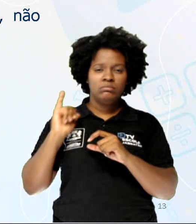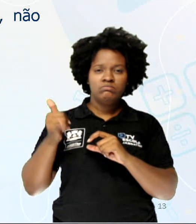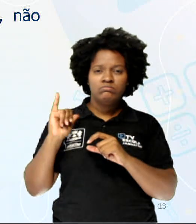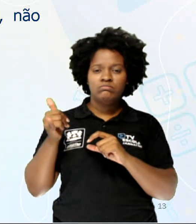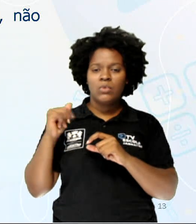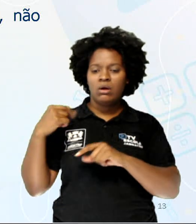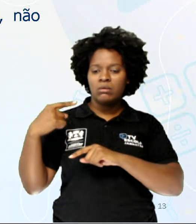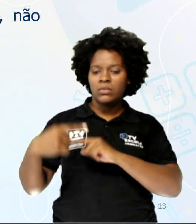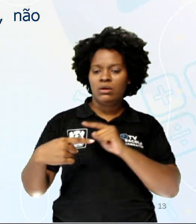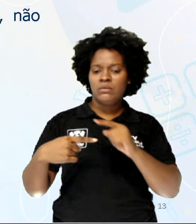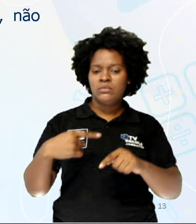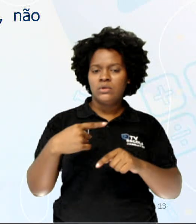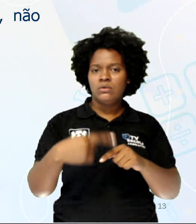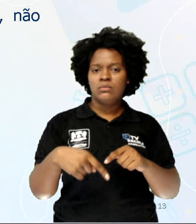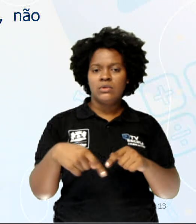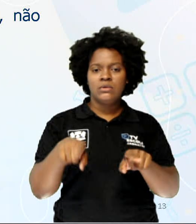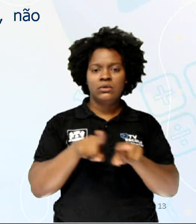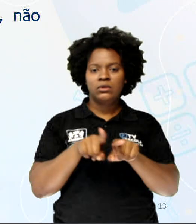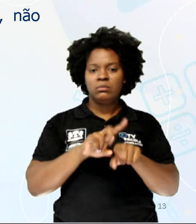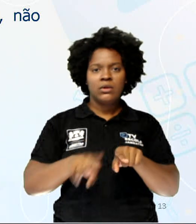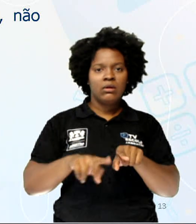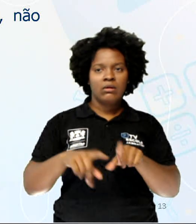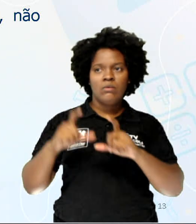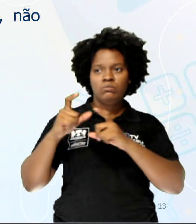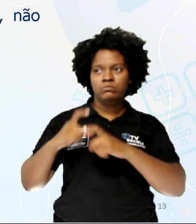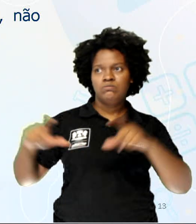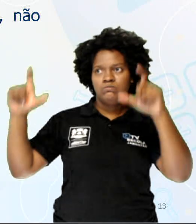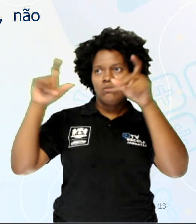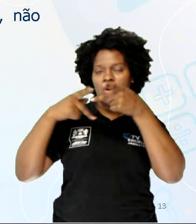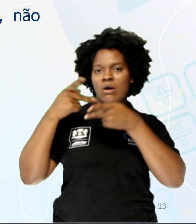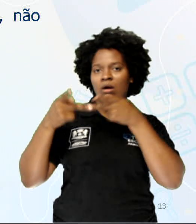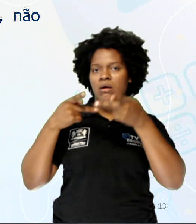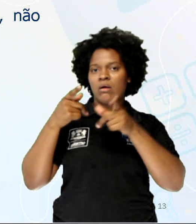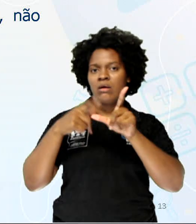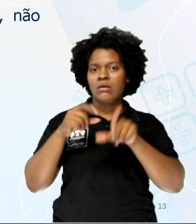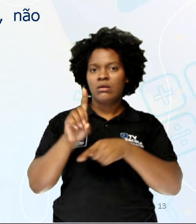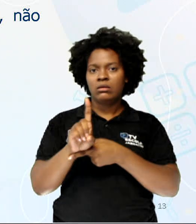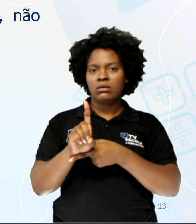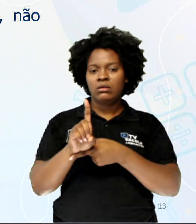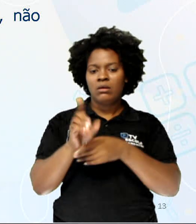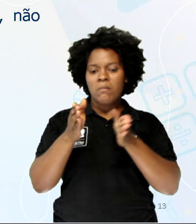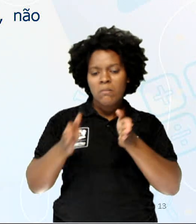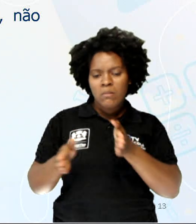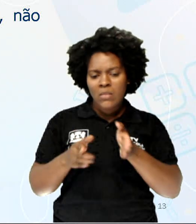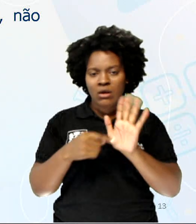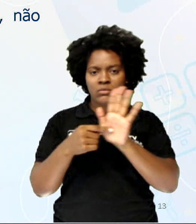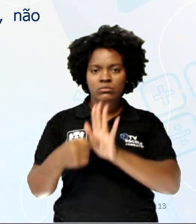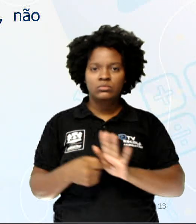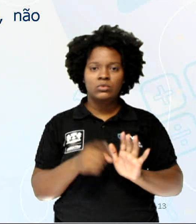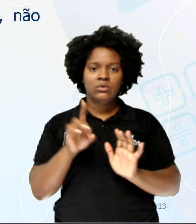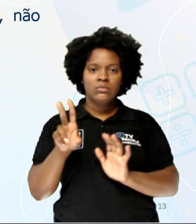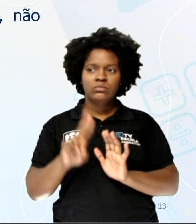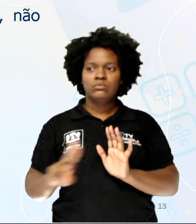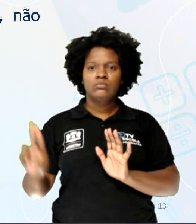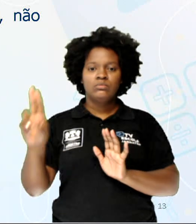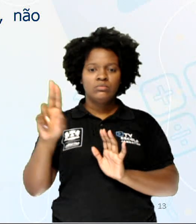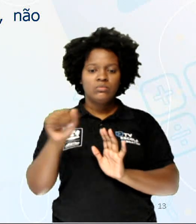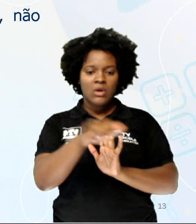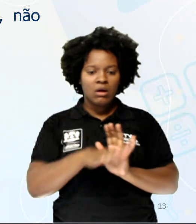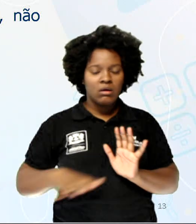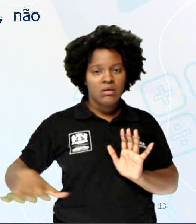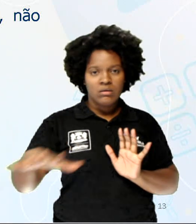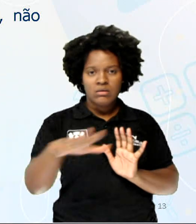sequencial e nem balão de fala. Letra D, o trecho mostrado só utiliza o recurso do plano geral,